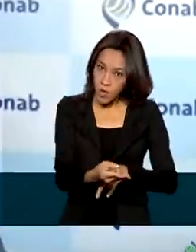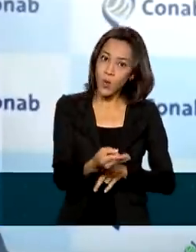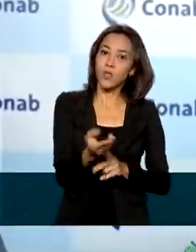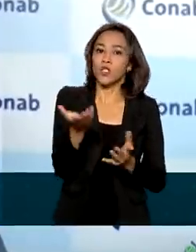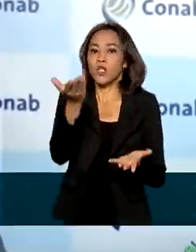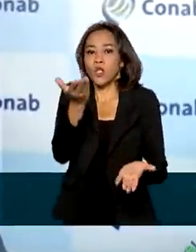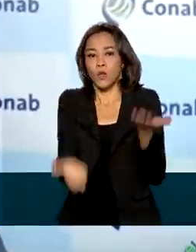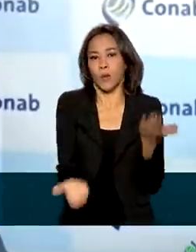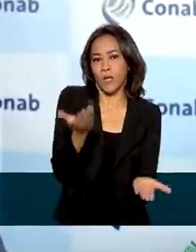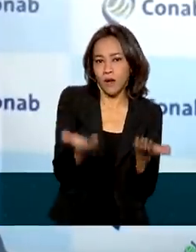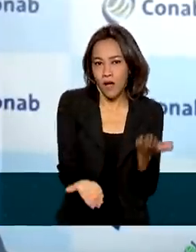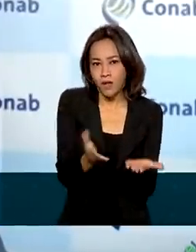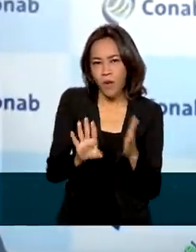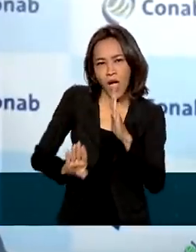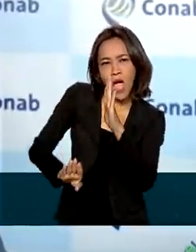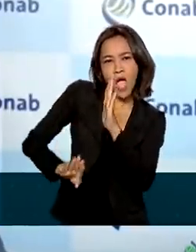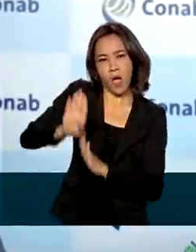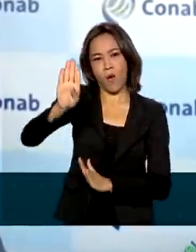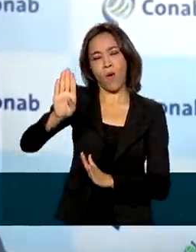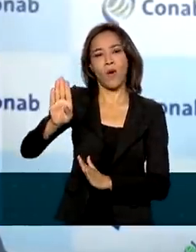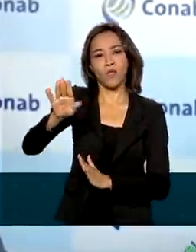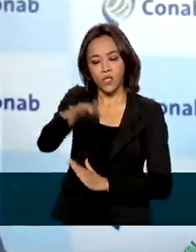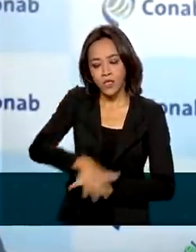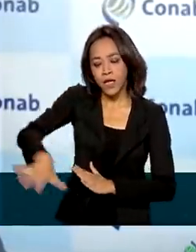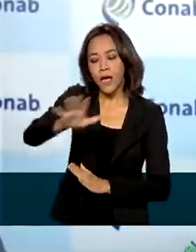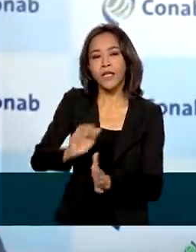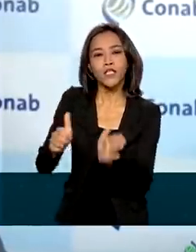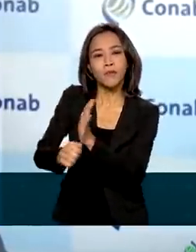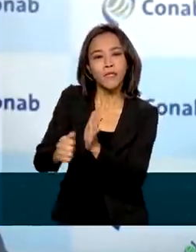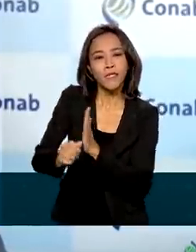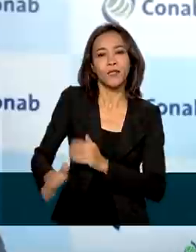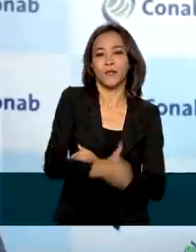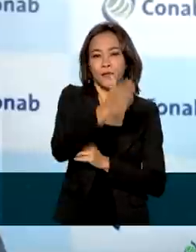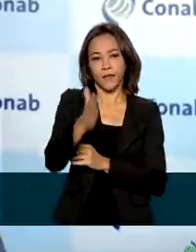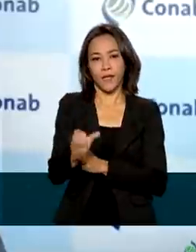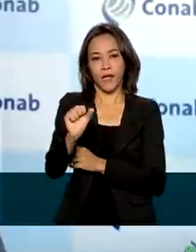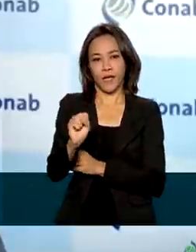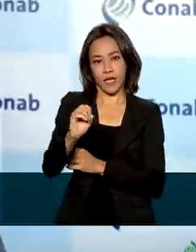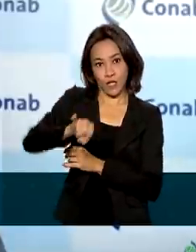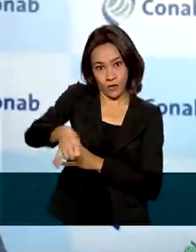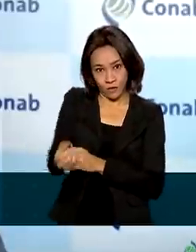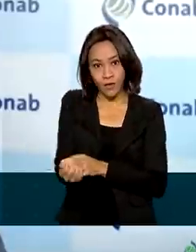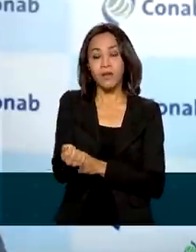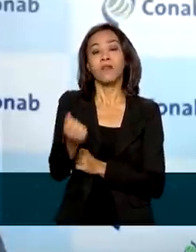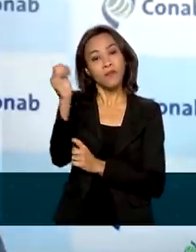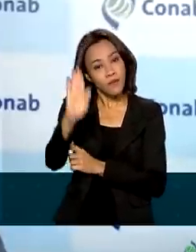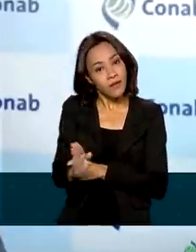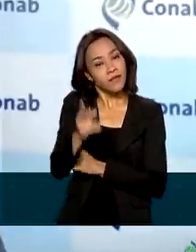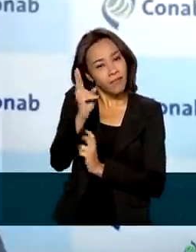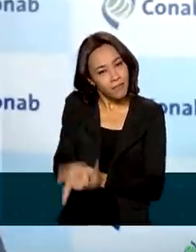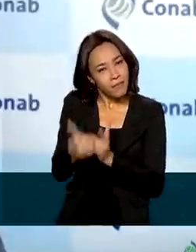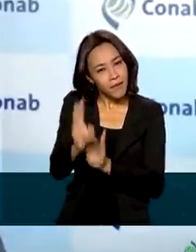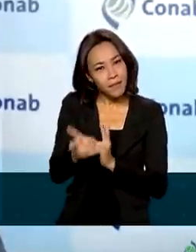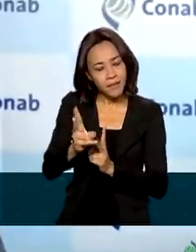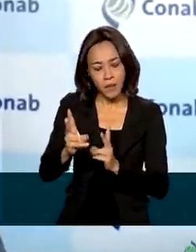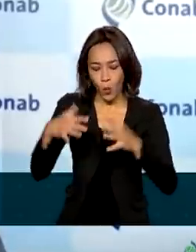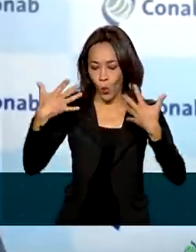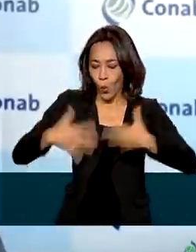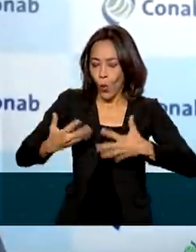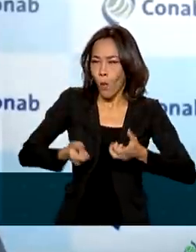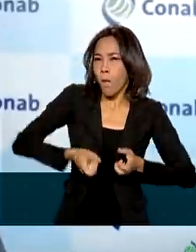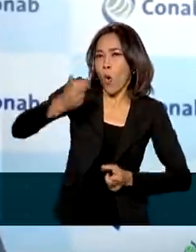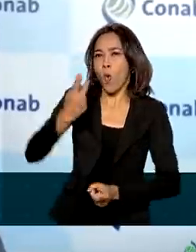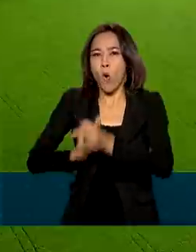toneladas, com recordes na produção de milho e soja e o Brasil permanecendo como o maior exportador de